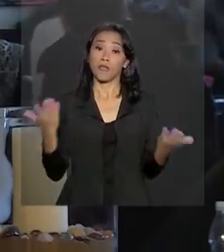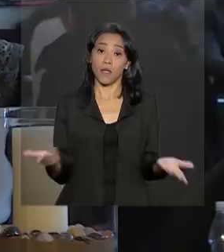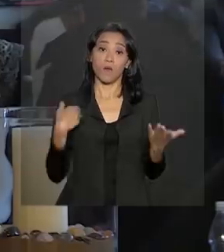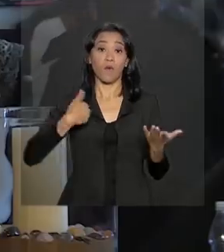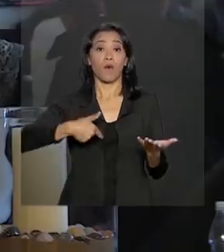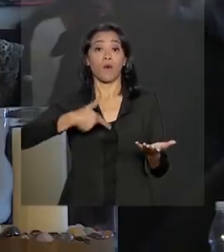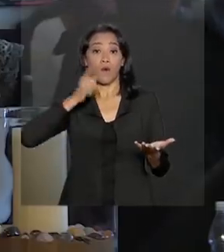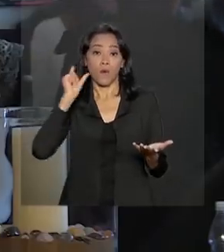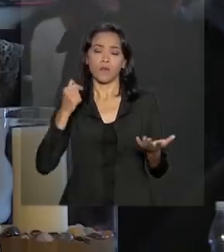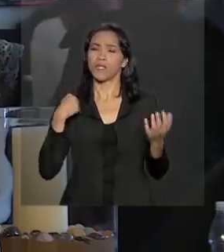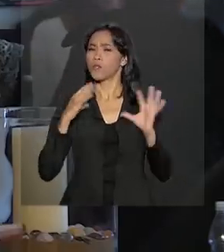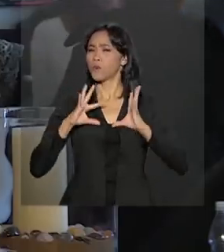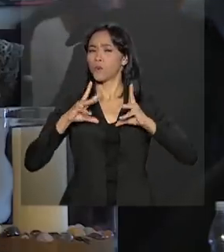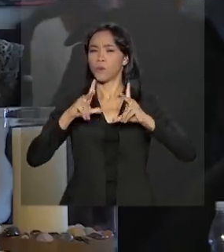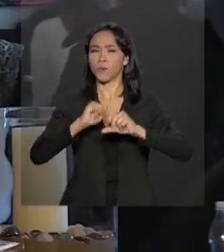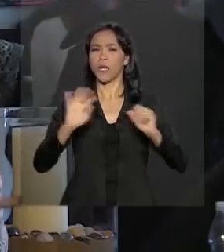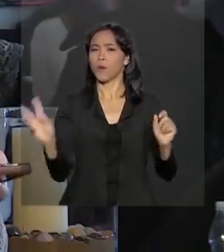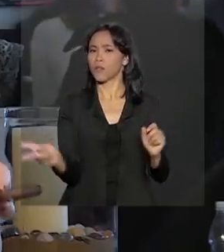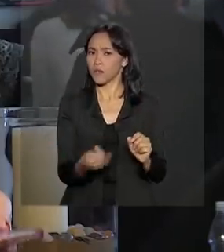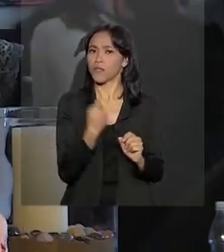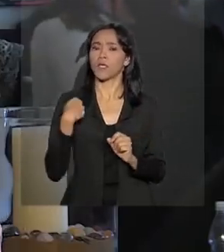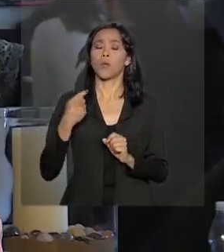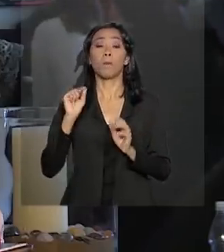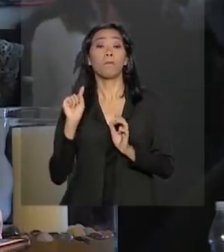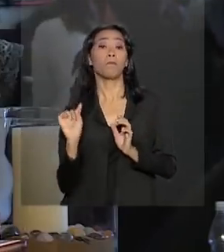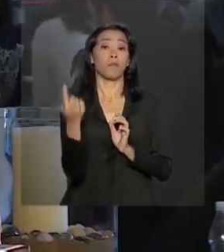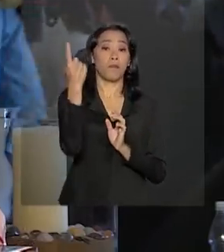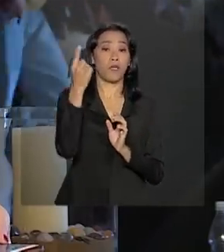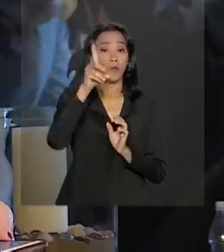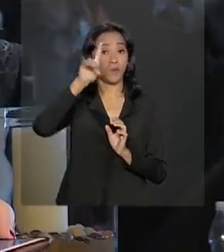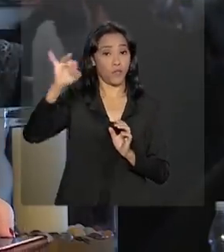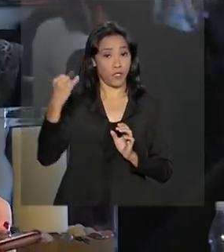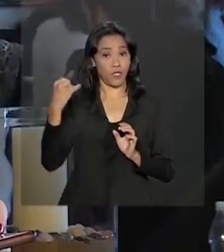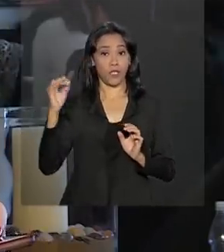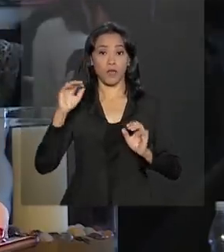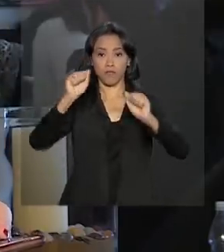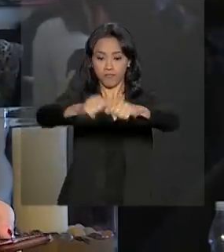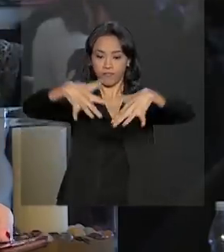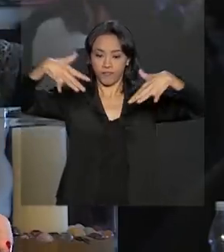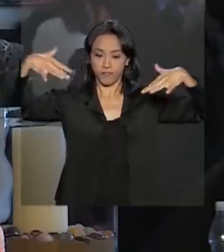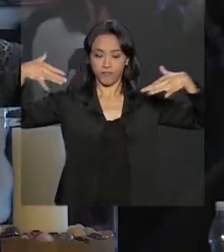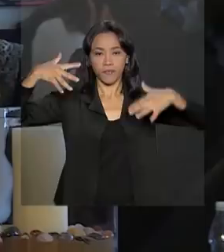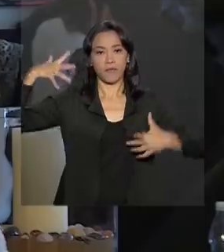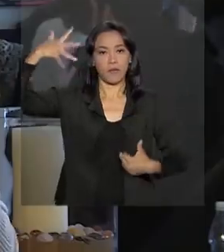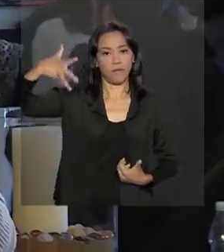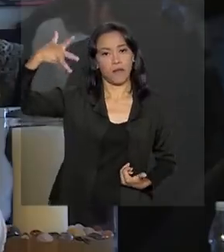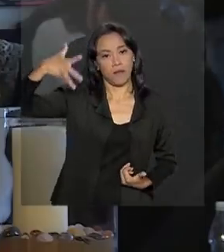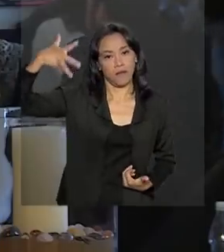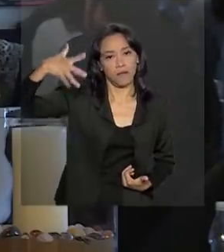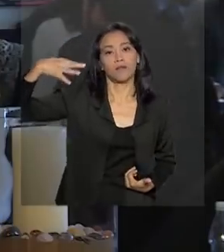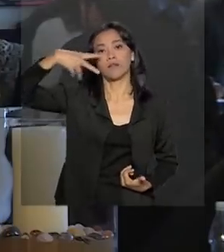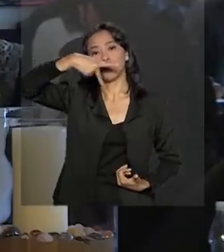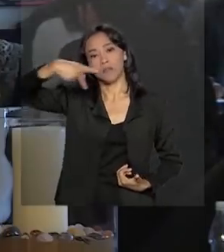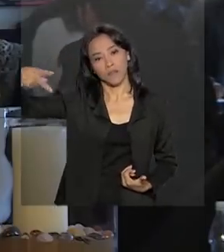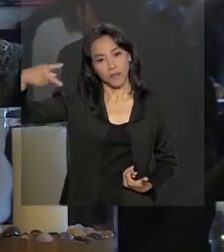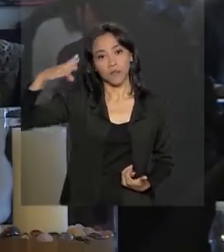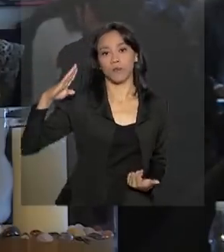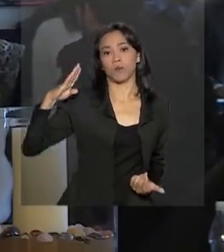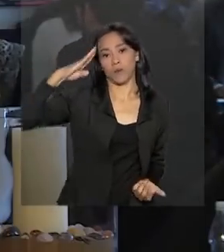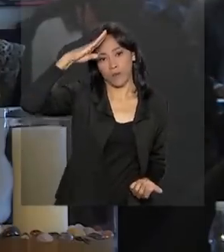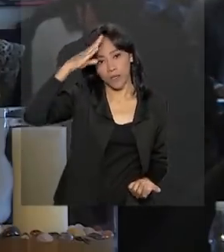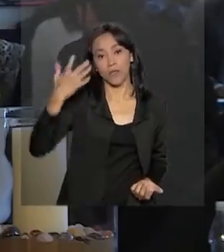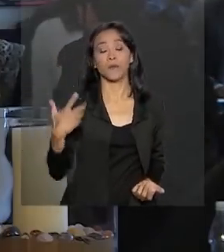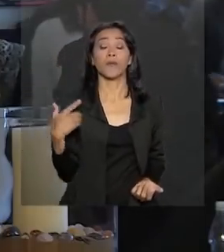toda a programação, foi o primeiro dia lá na sessão plenária no Fórum Econômico Mundial. E o presidente Jair Bolsonaro,